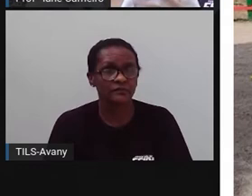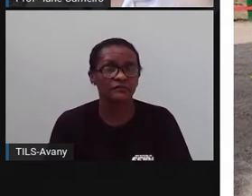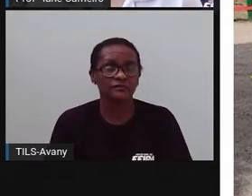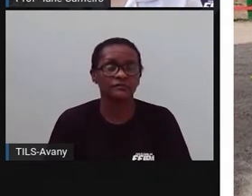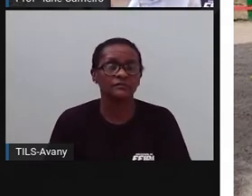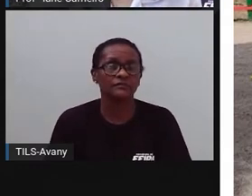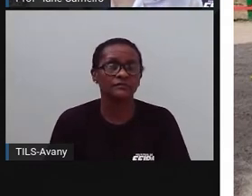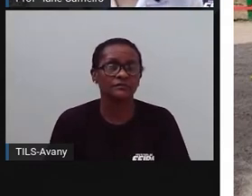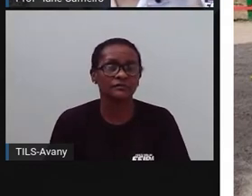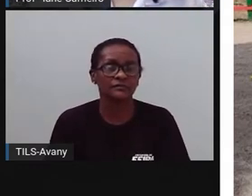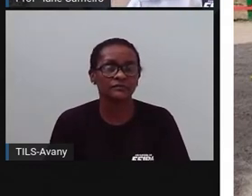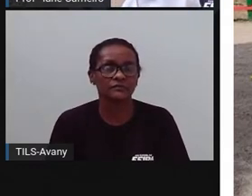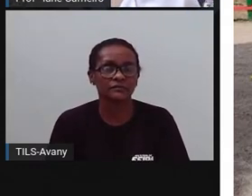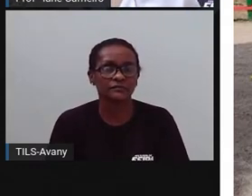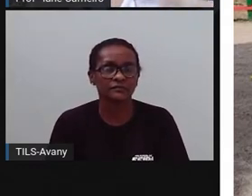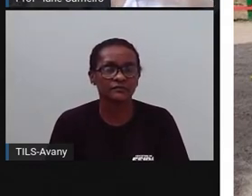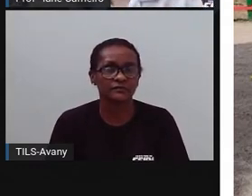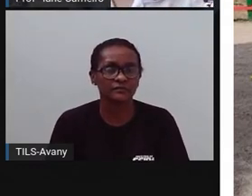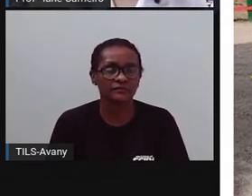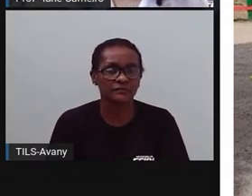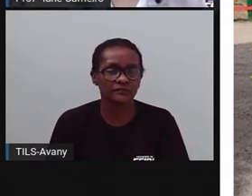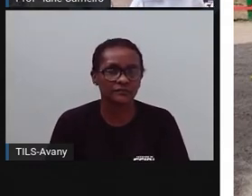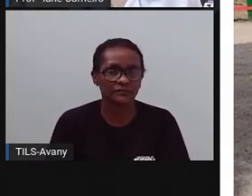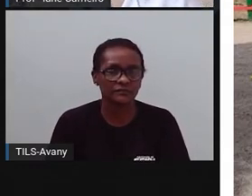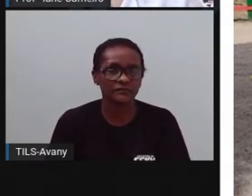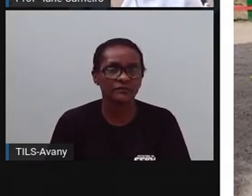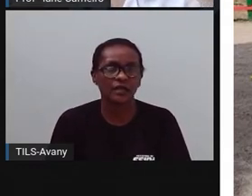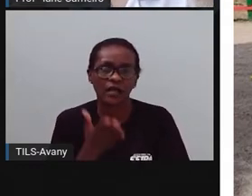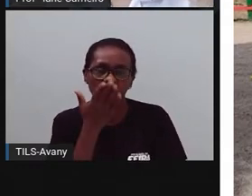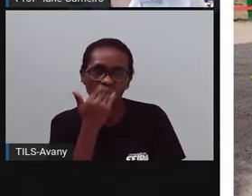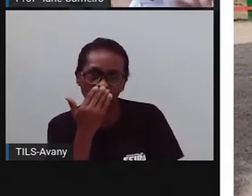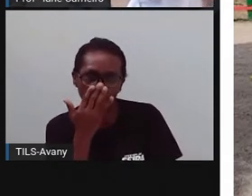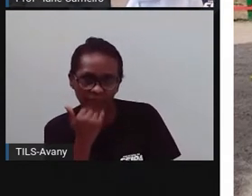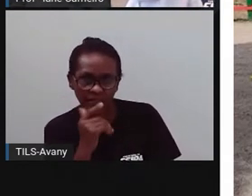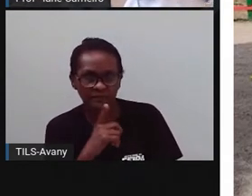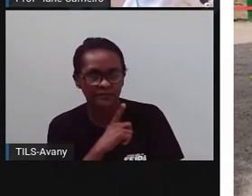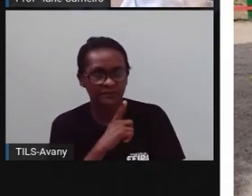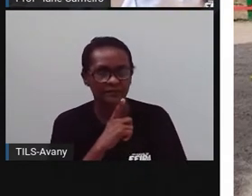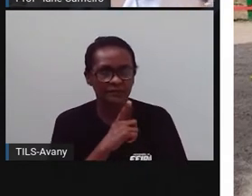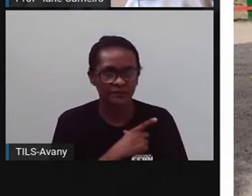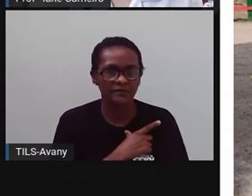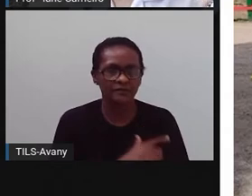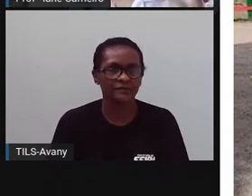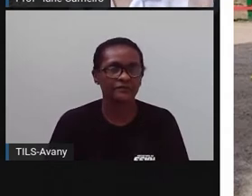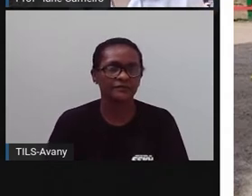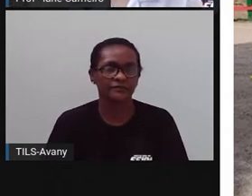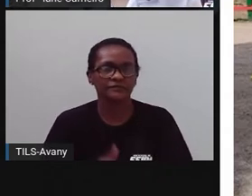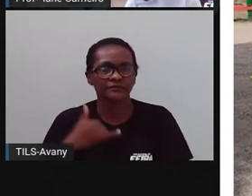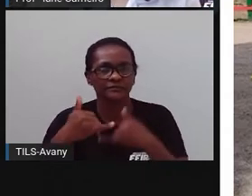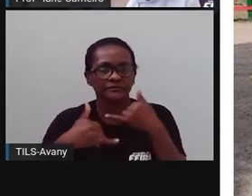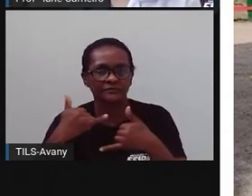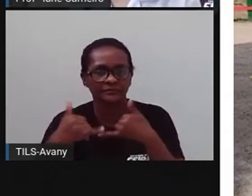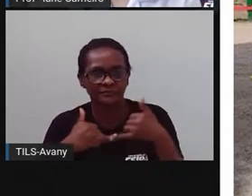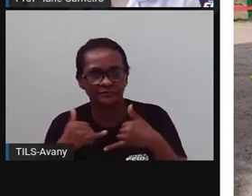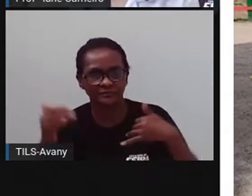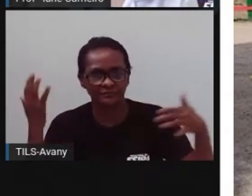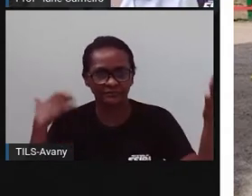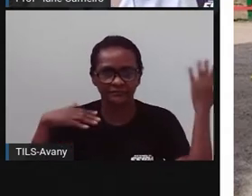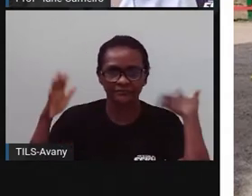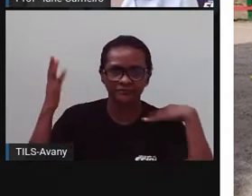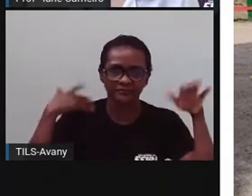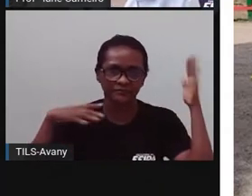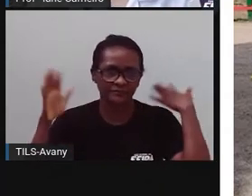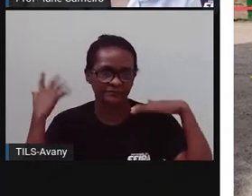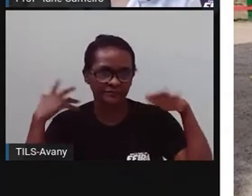Aí, lá a gente pode passear, tem lugar para comer, né? Para brincar, tinha também festas, né? Que aconteciam